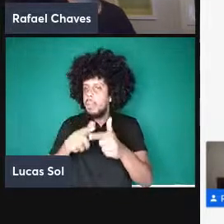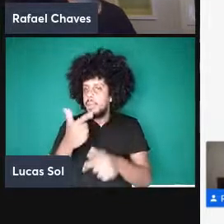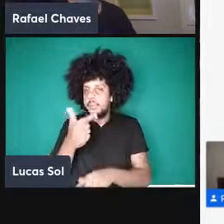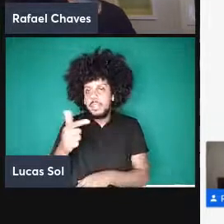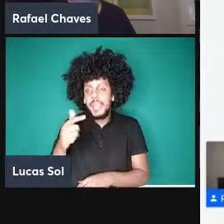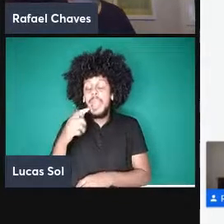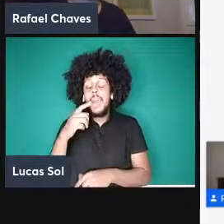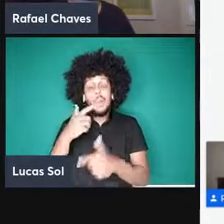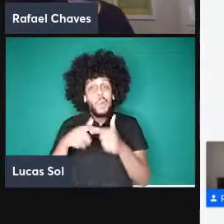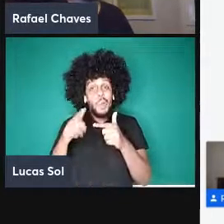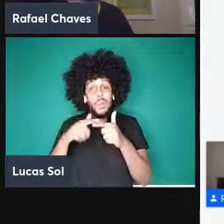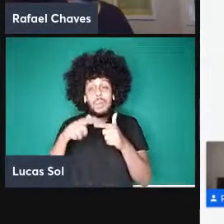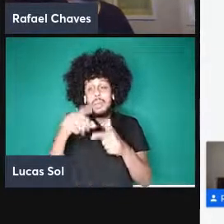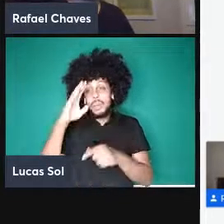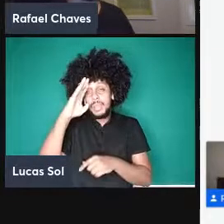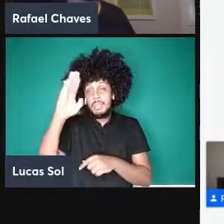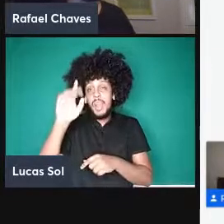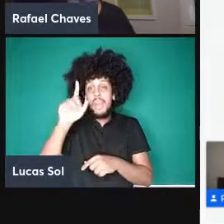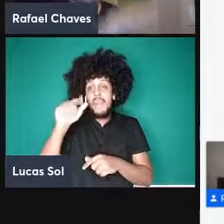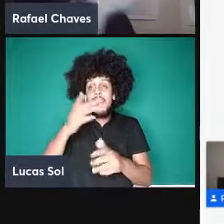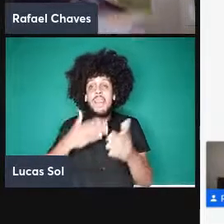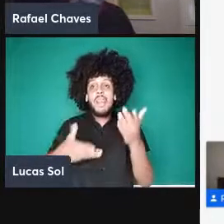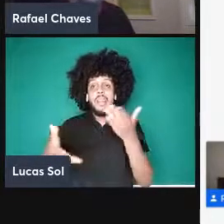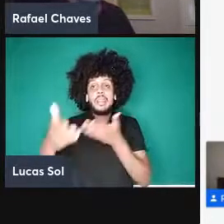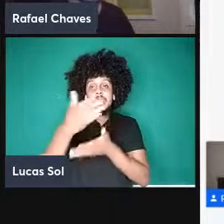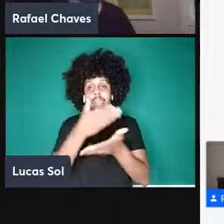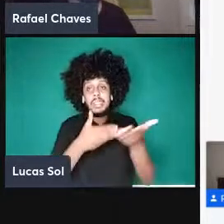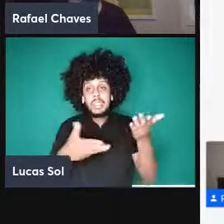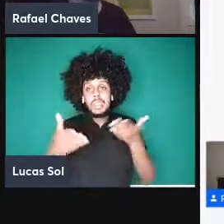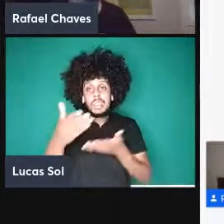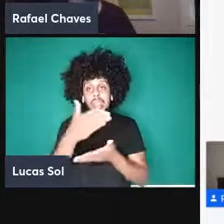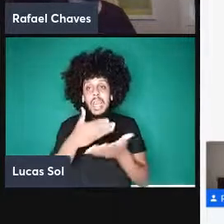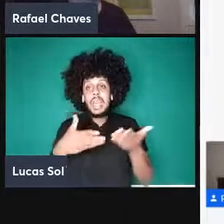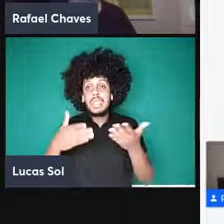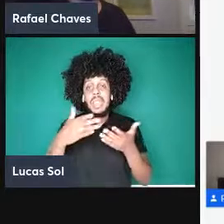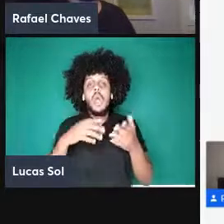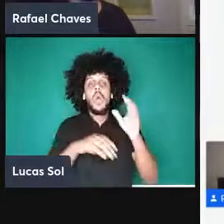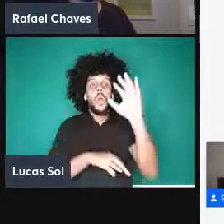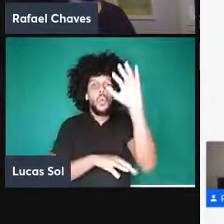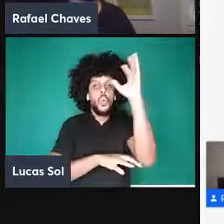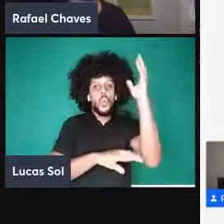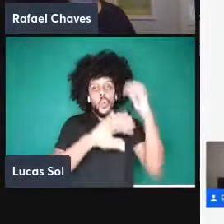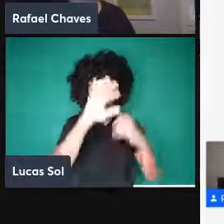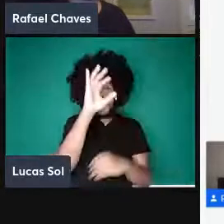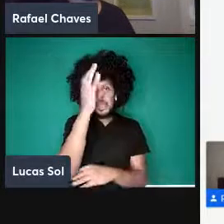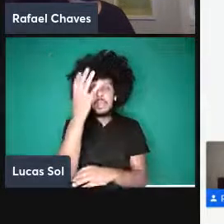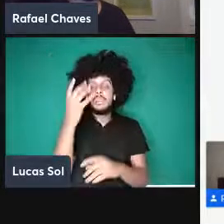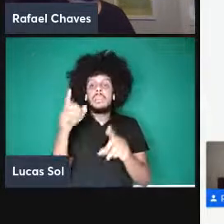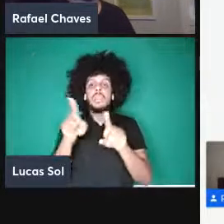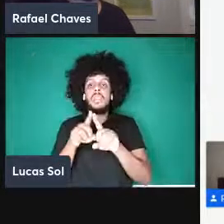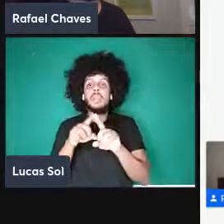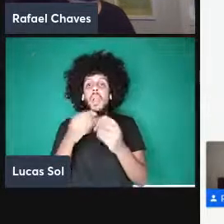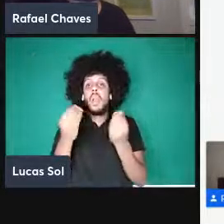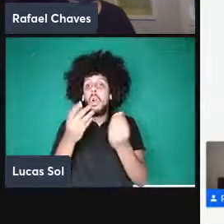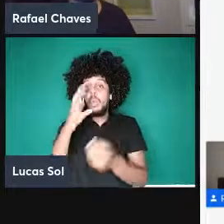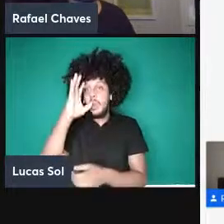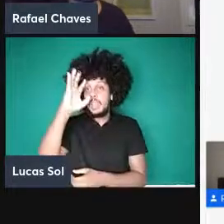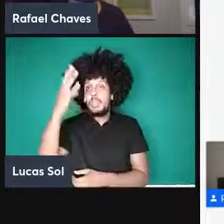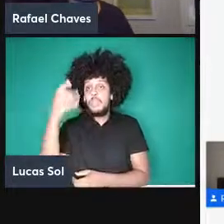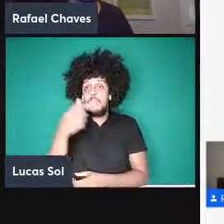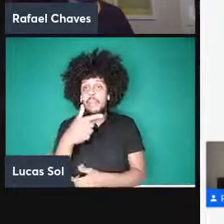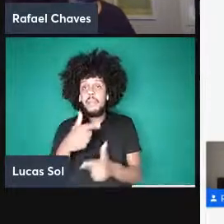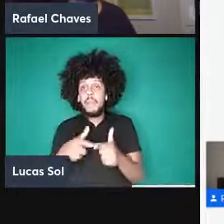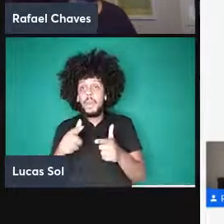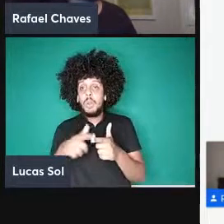desses qubits com o meio ambiente que os cerca e para resolver isso até onde a gente sabe a gente vai ter que